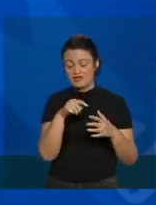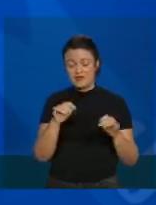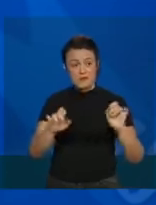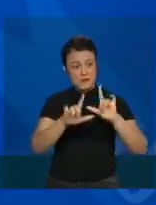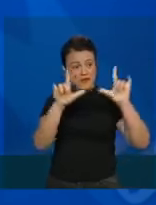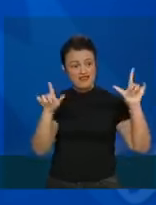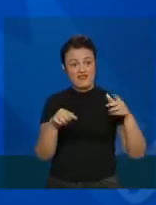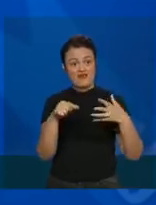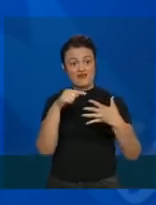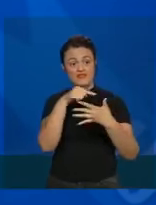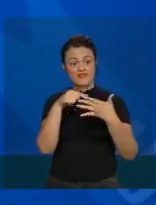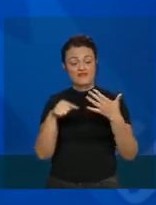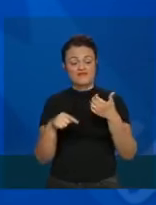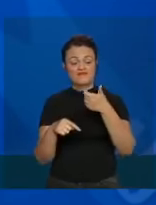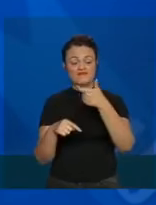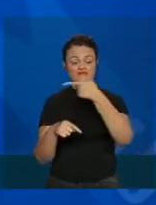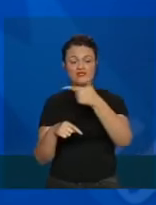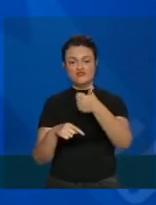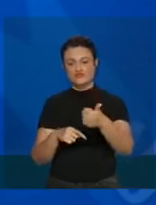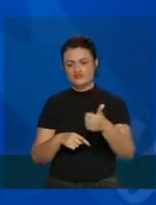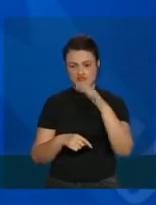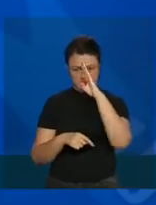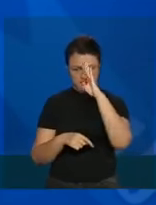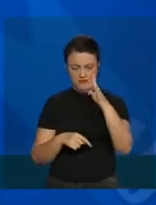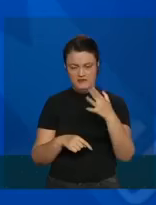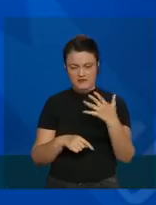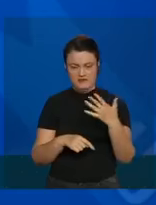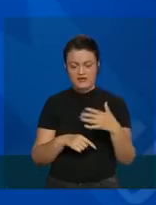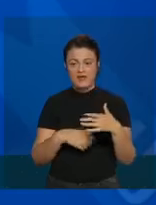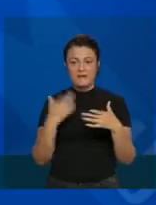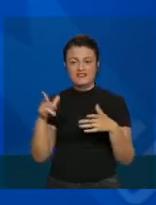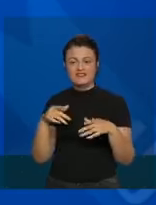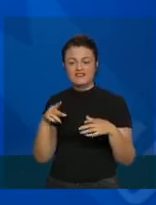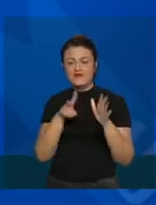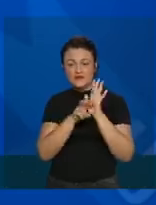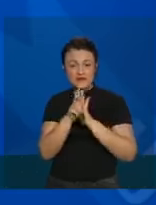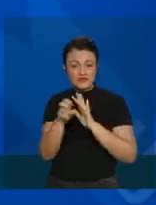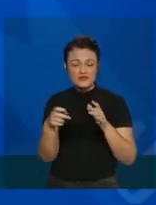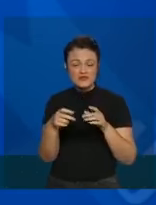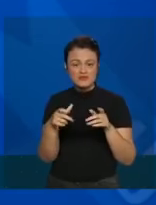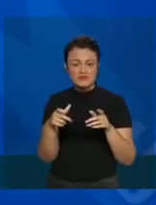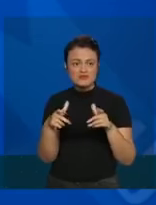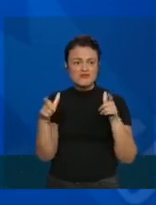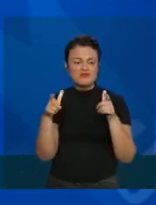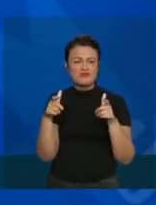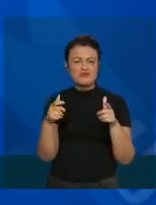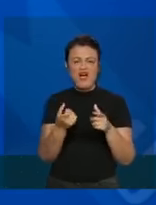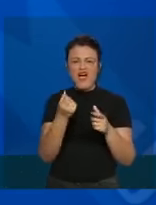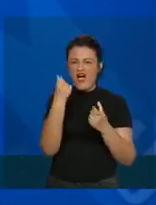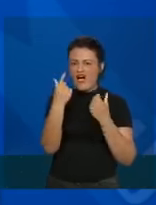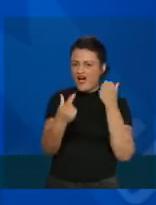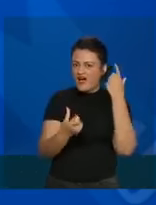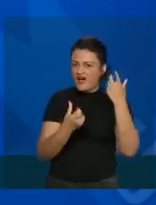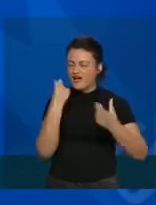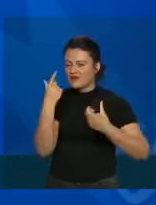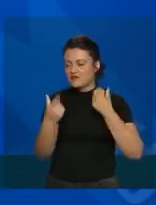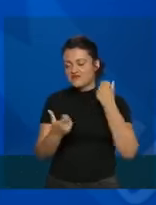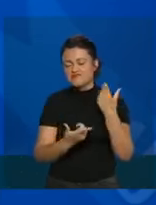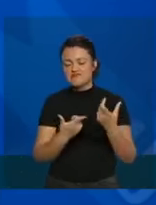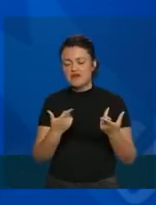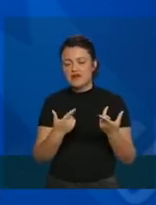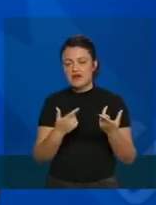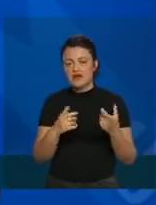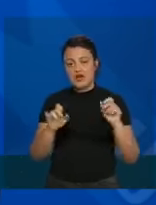principais. Mas, se é algum vírus que é menos comum, ele não vai aparecer no painel, não quer dizer que não possa ter